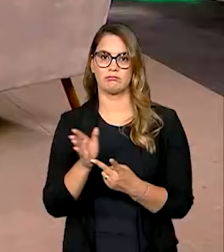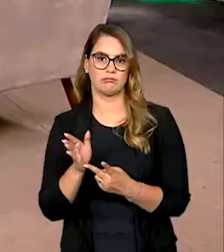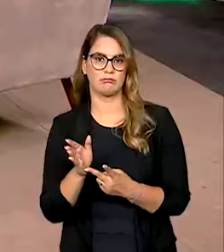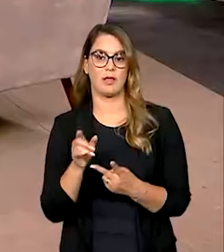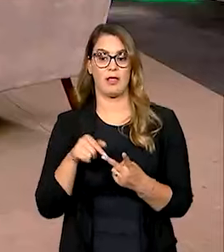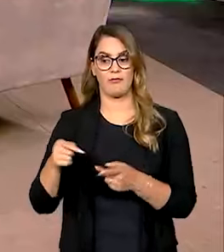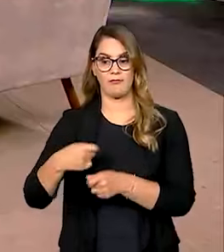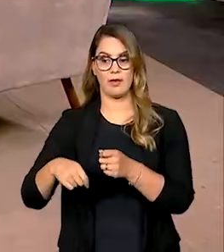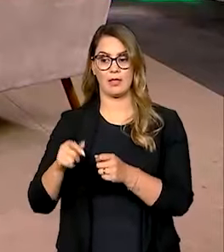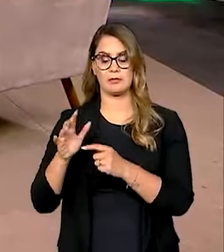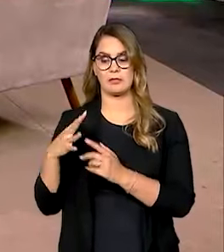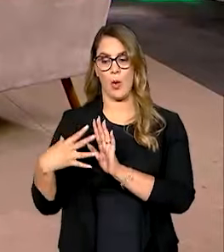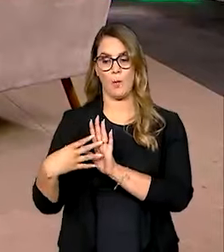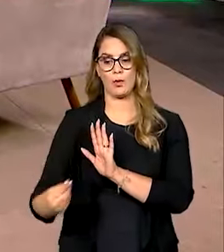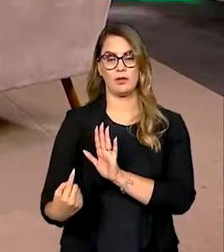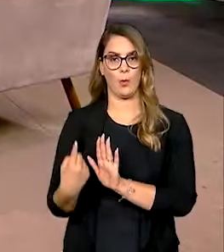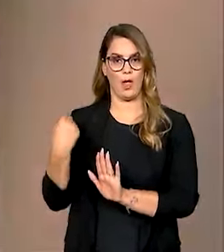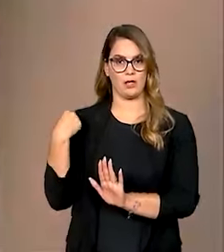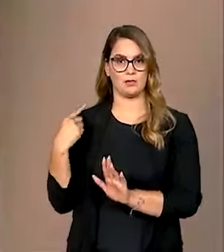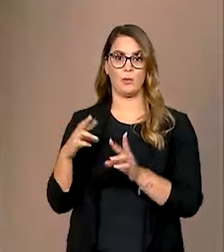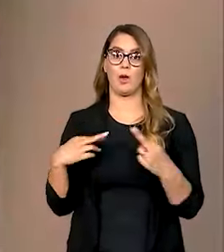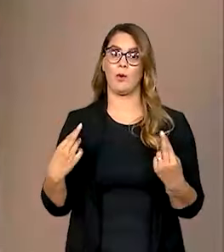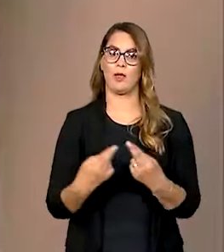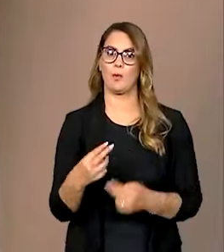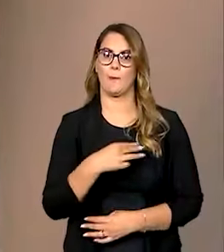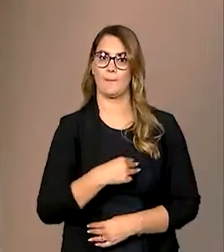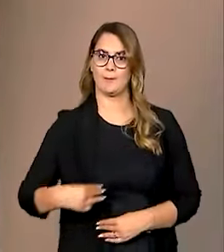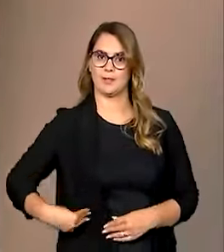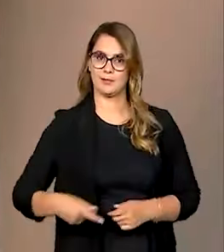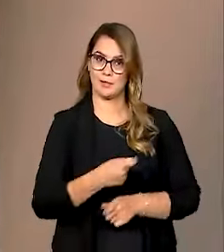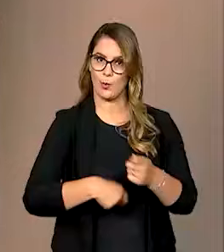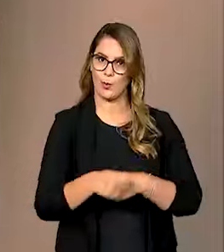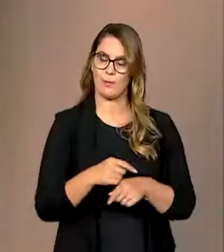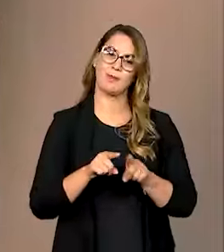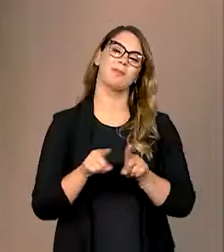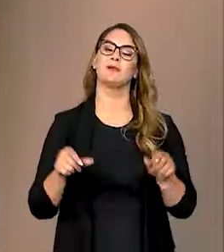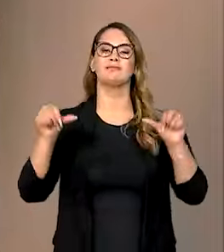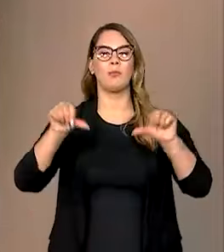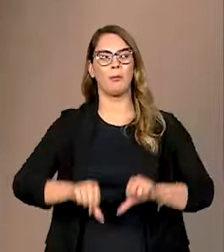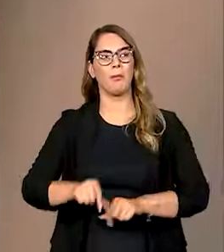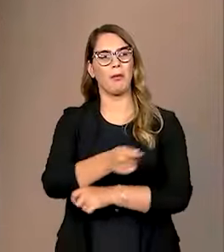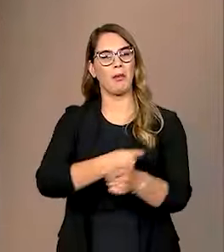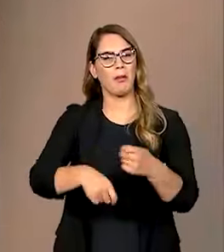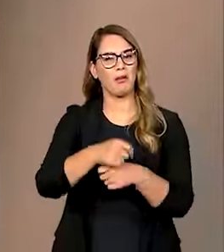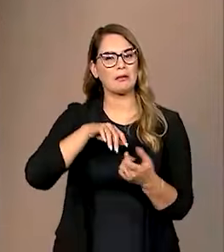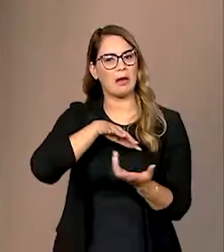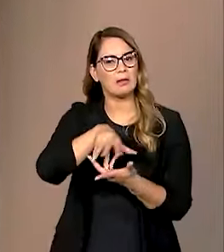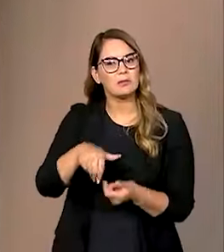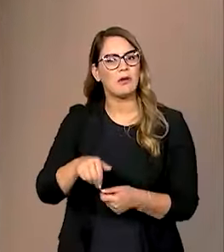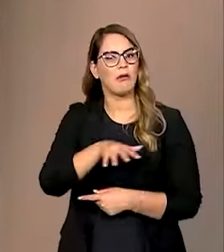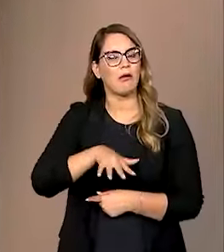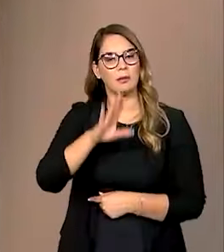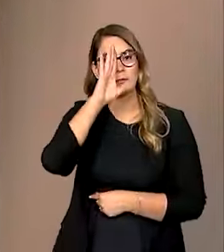derivação do que era o G20 antes, porque era uma reunião de ministros da economia. Mas com a crise de 2008, a crise financeira internacional, nos